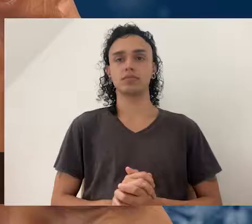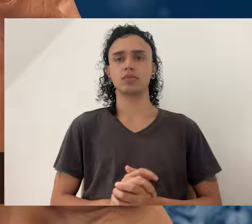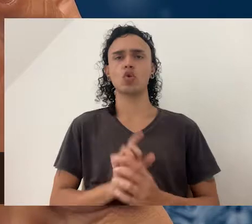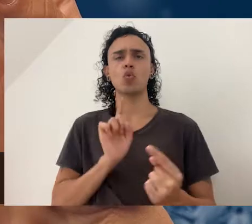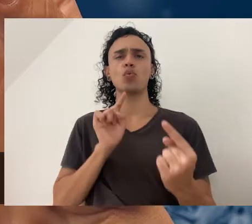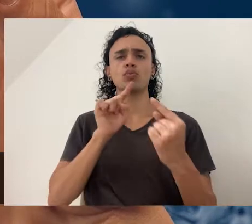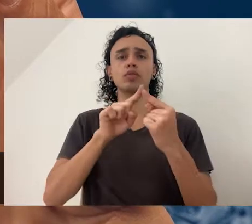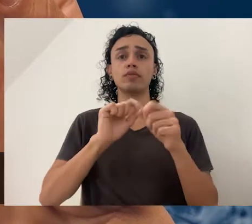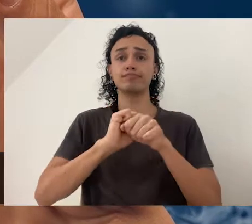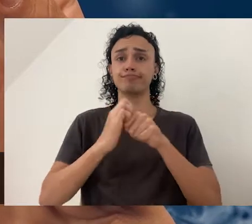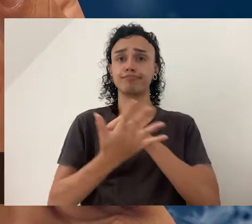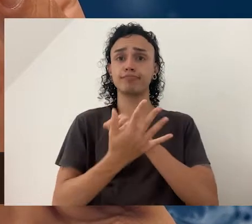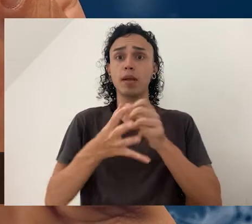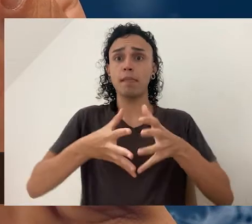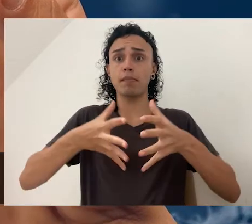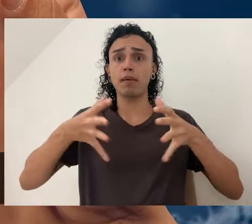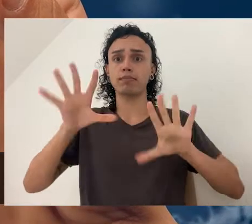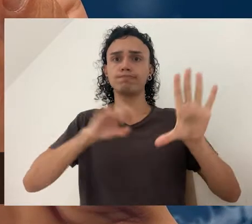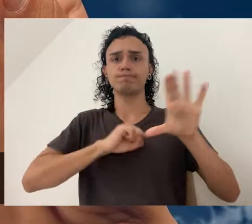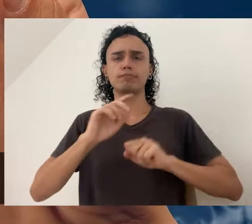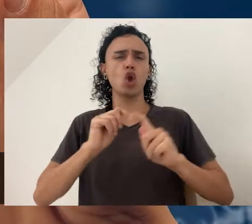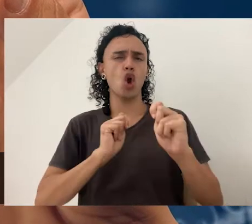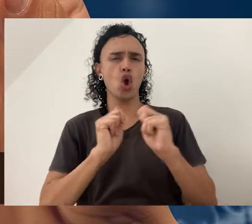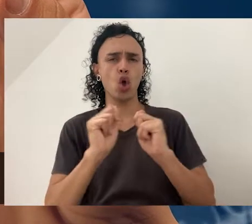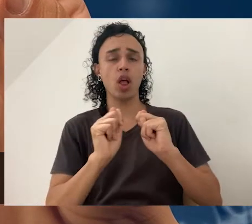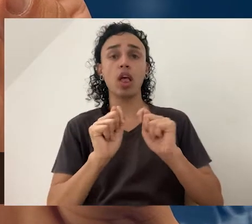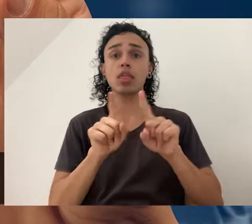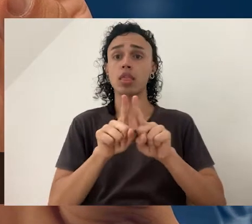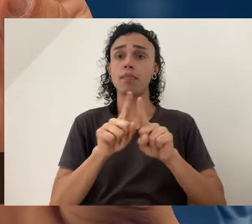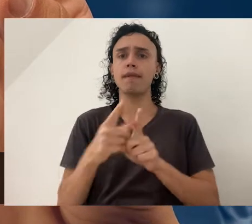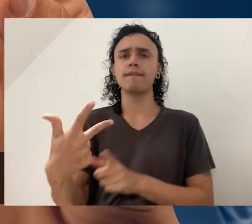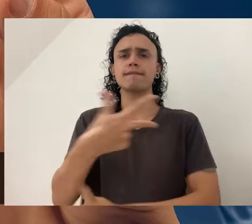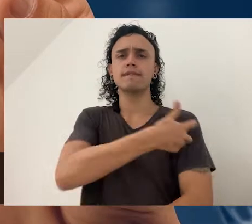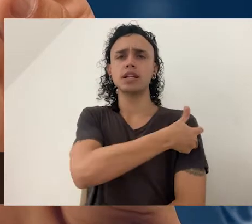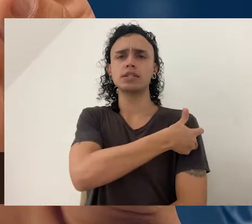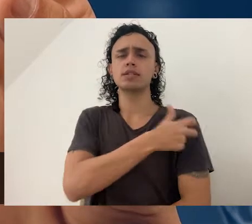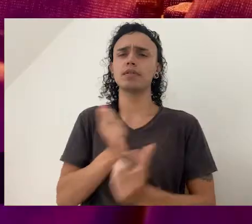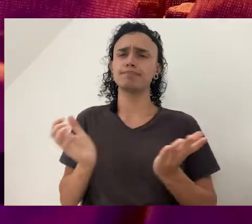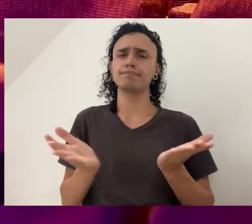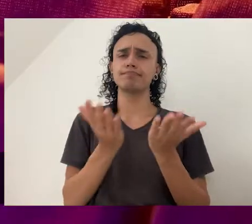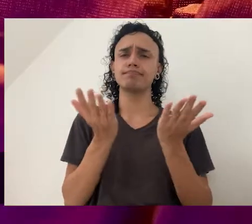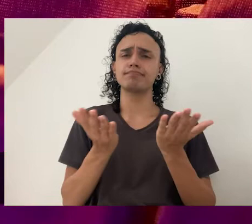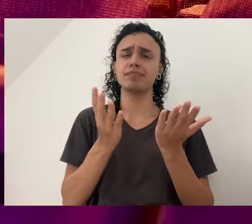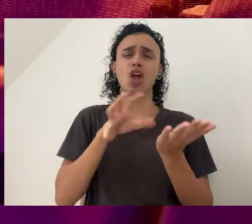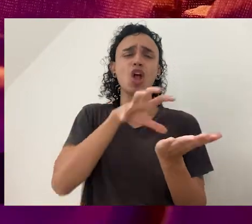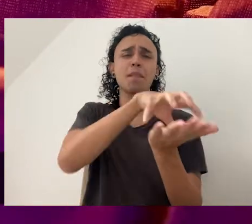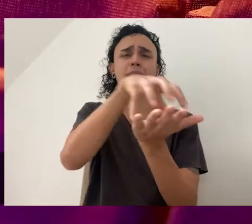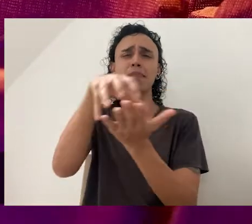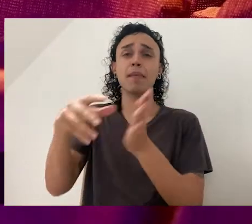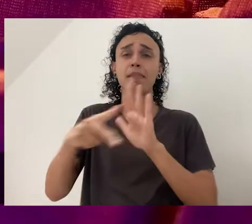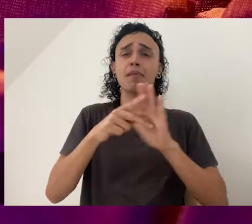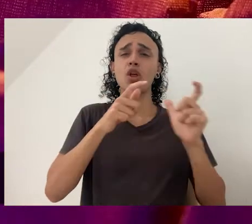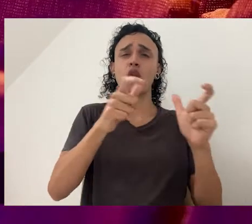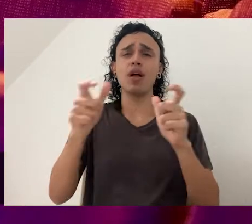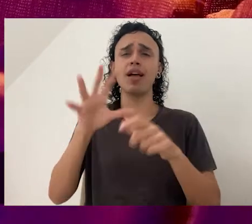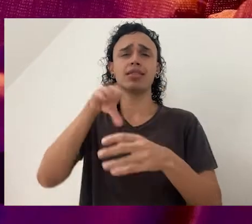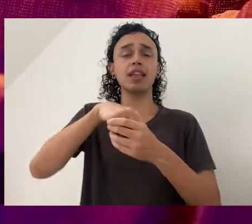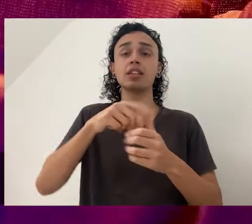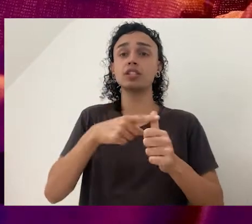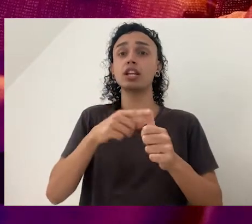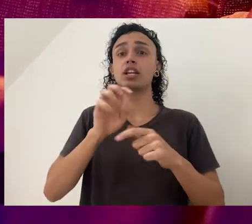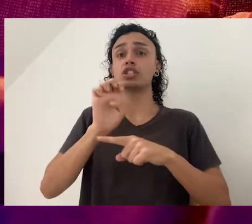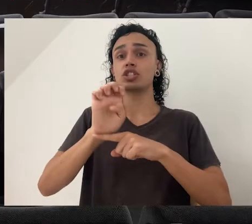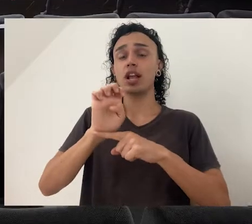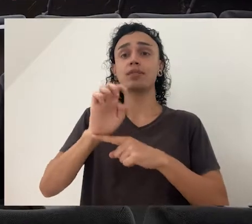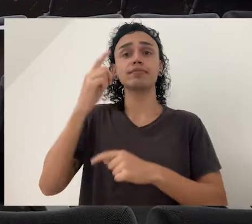Para minimizar a transmissão do novo coronavírus e incentivar a vacinação, muitos estabelecimentos de estados como Rio de